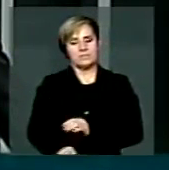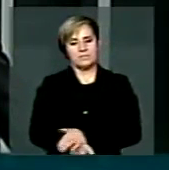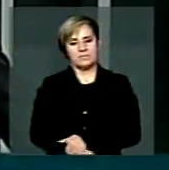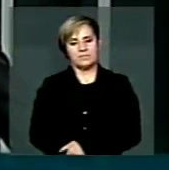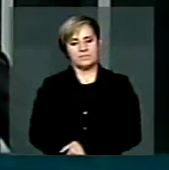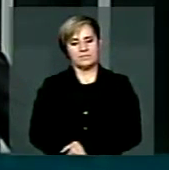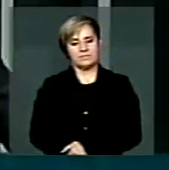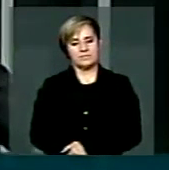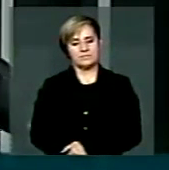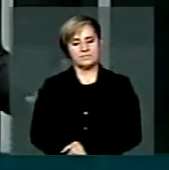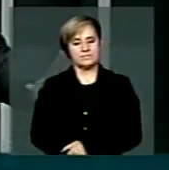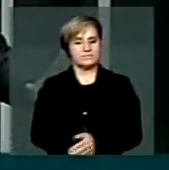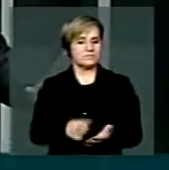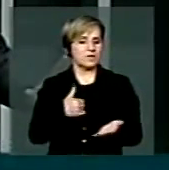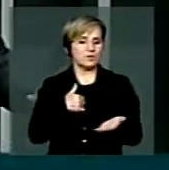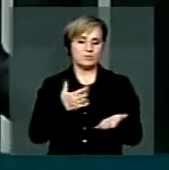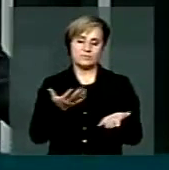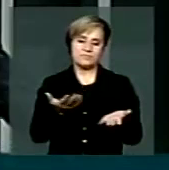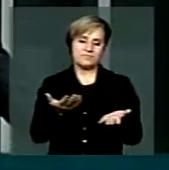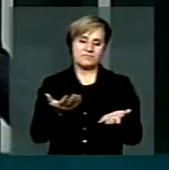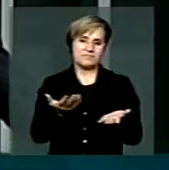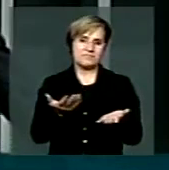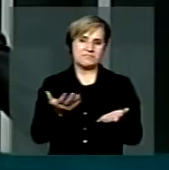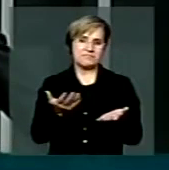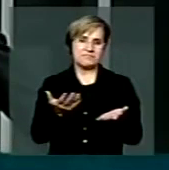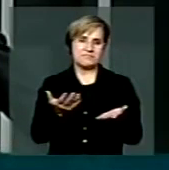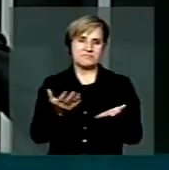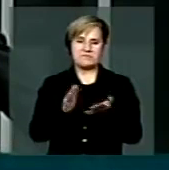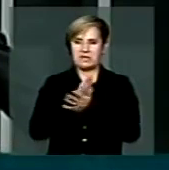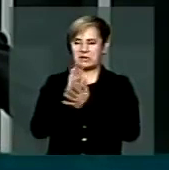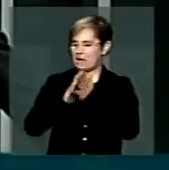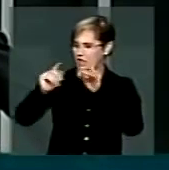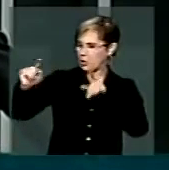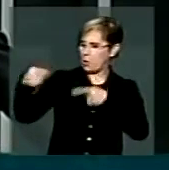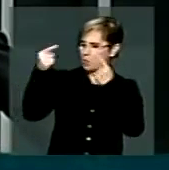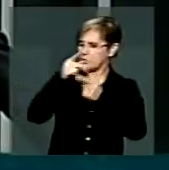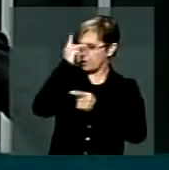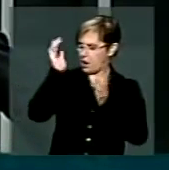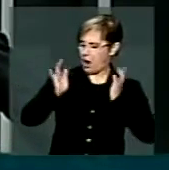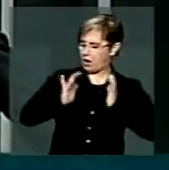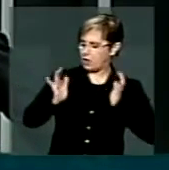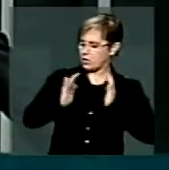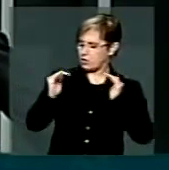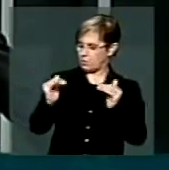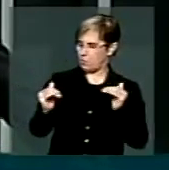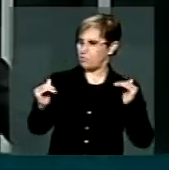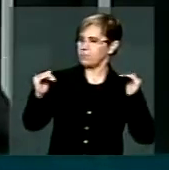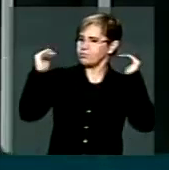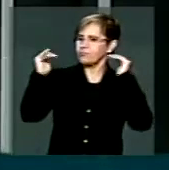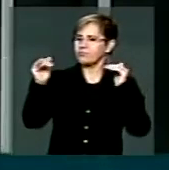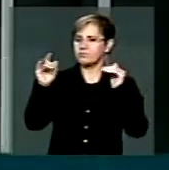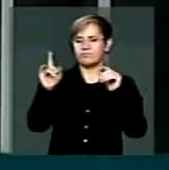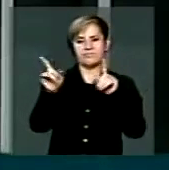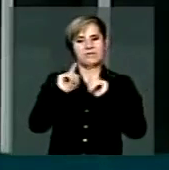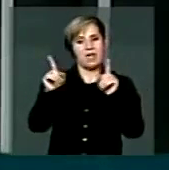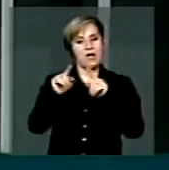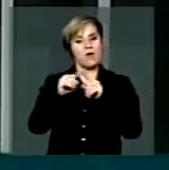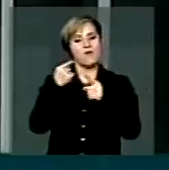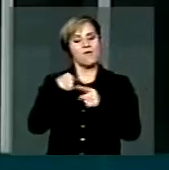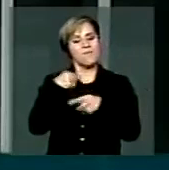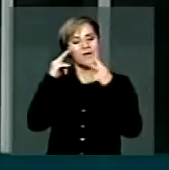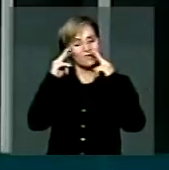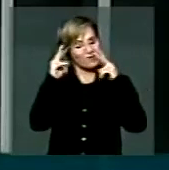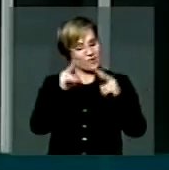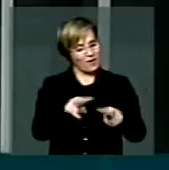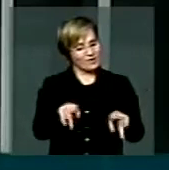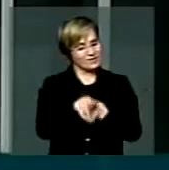Eu não tenho nada contra os mais ricos, mas não deixe de olhar os mais